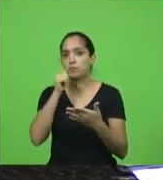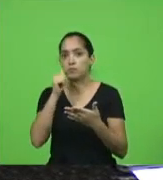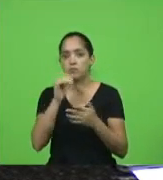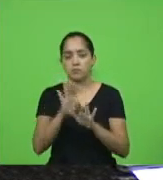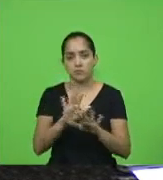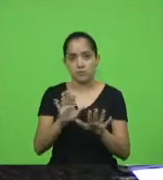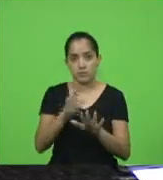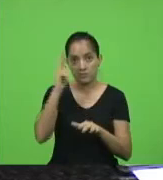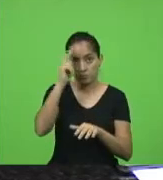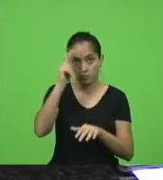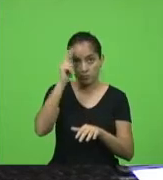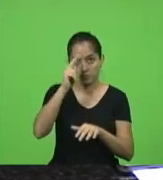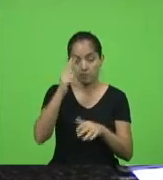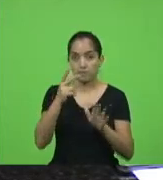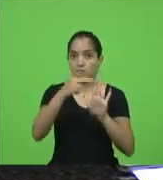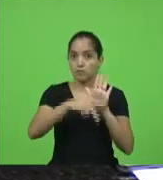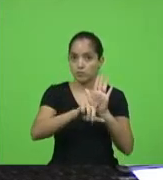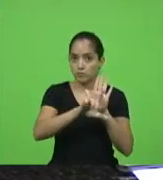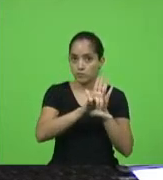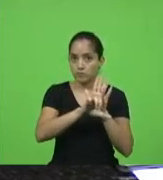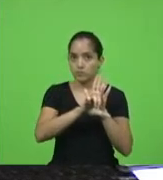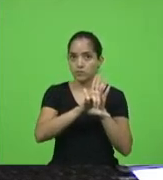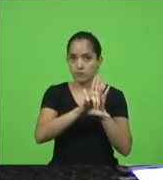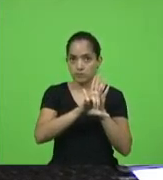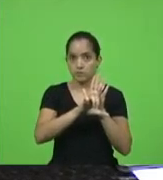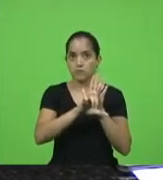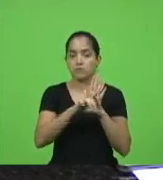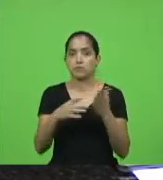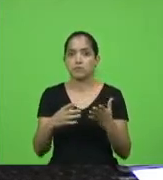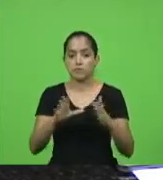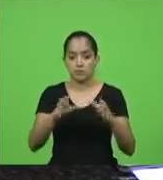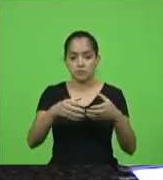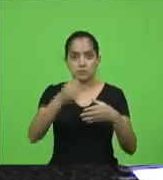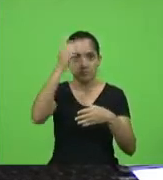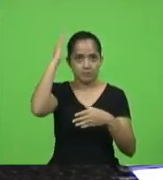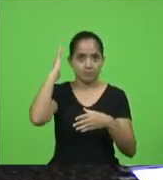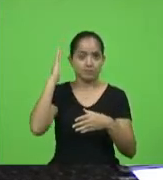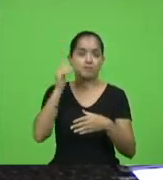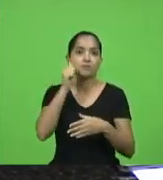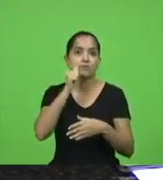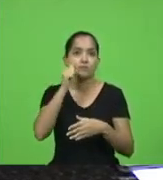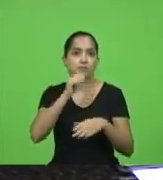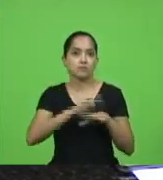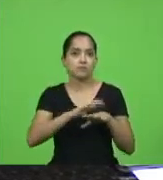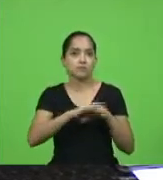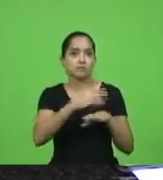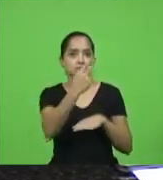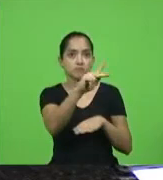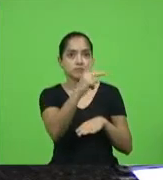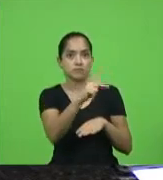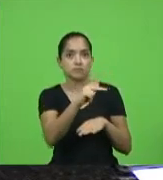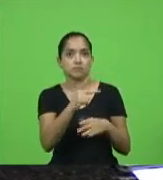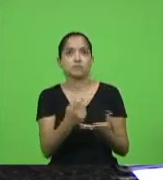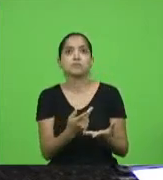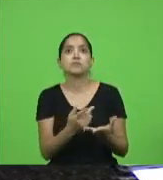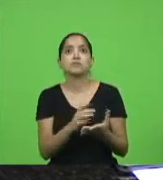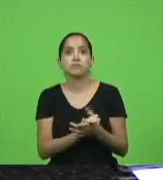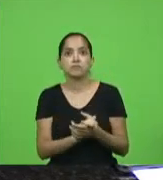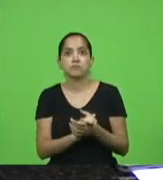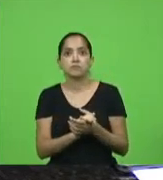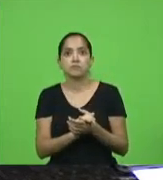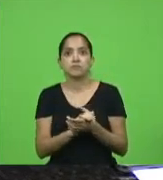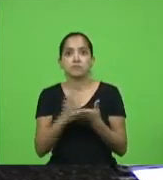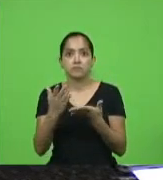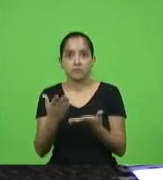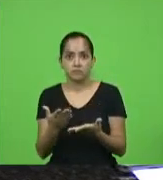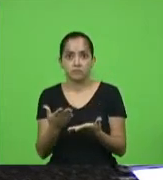casa inclusive que o projeto de lei da bombeira mulher é da sua autoria não é coronel Mocelin caiu nessa casa por